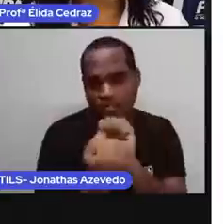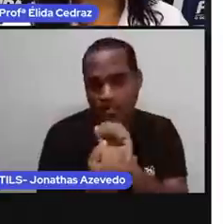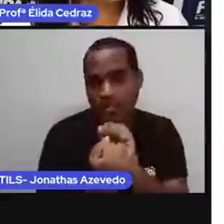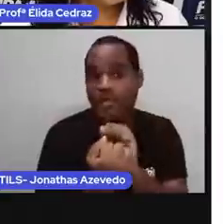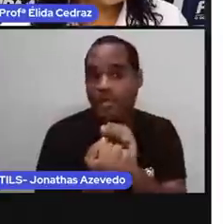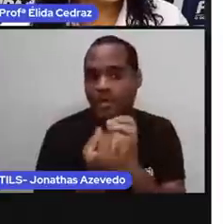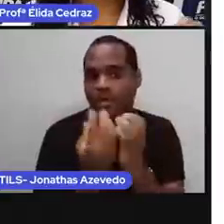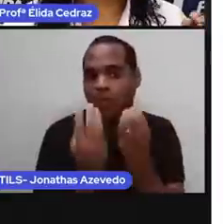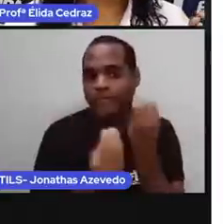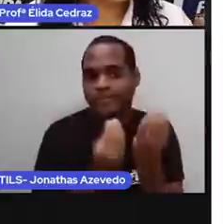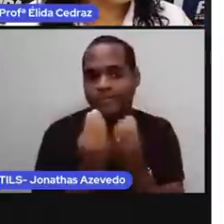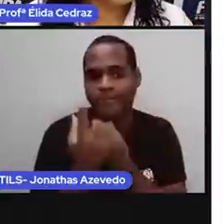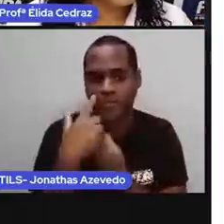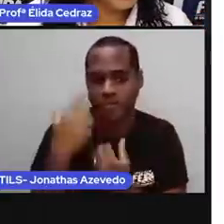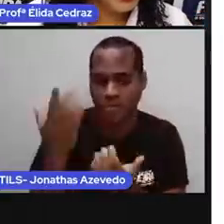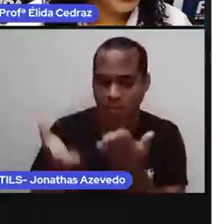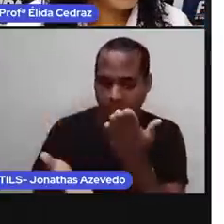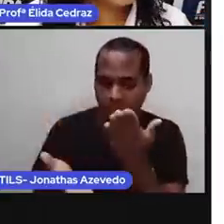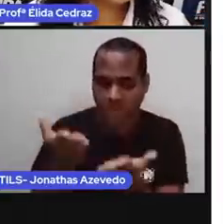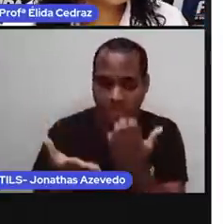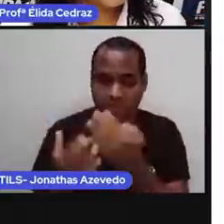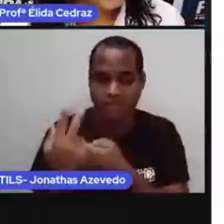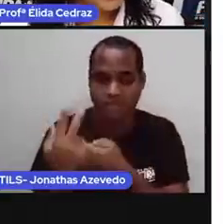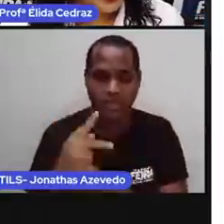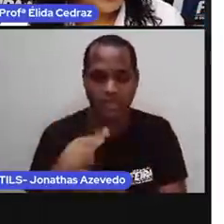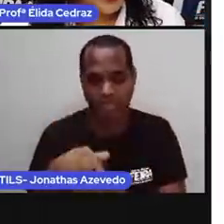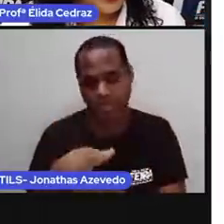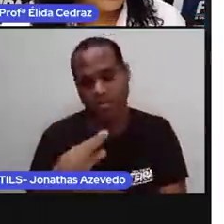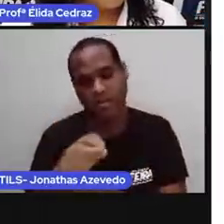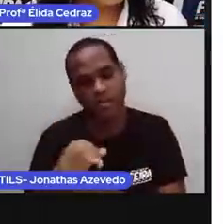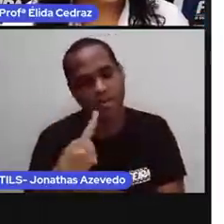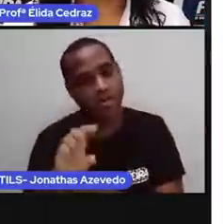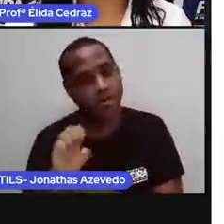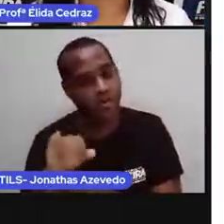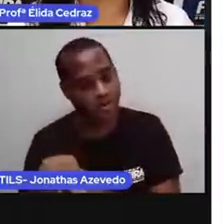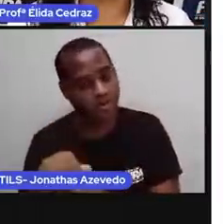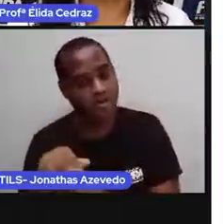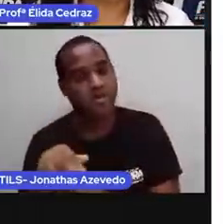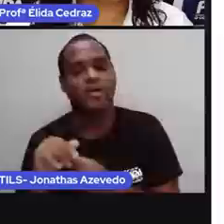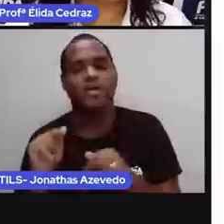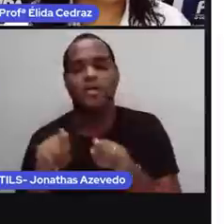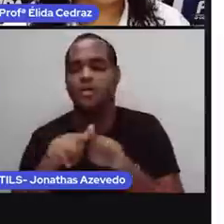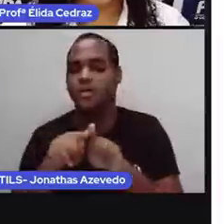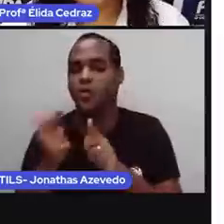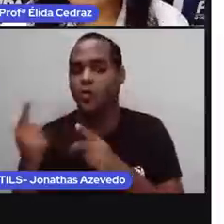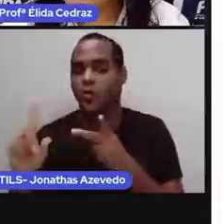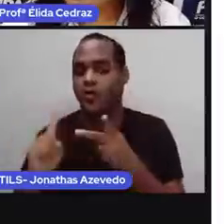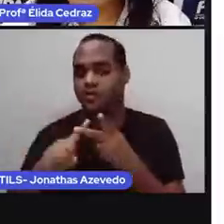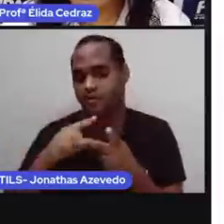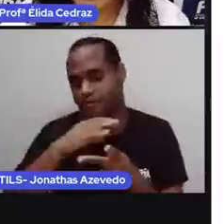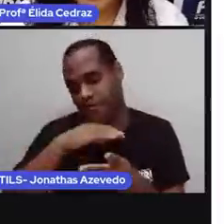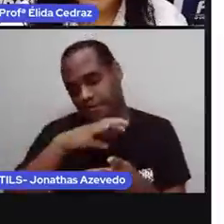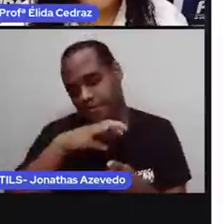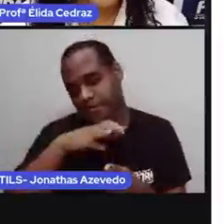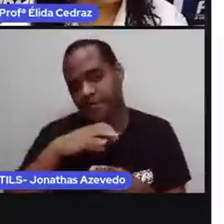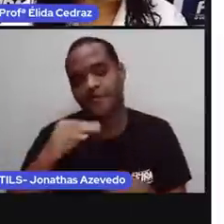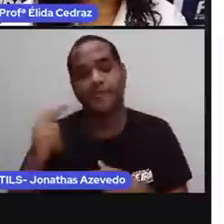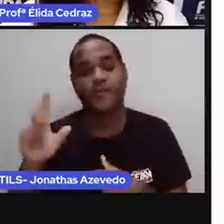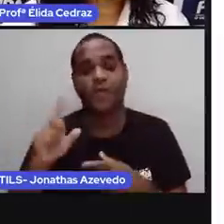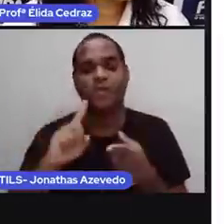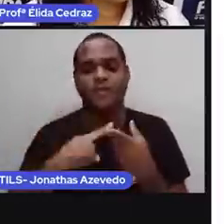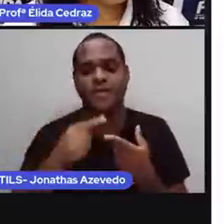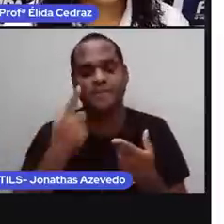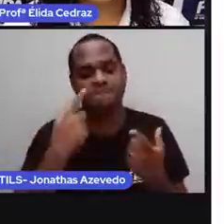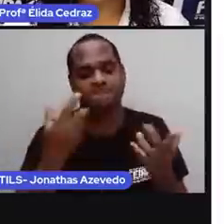de quindim e de tatá. Você pode desenvolver a estratégia que você quiser.